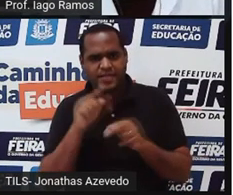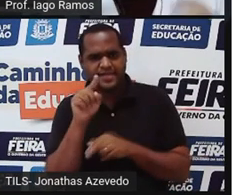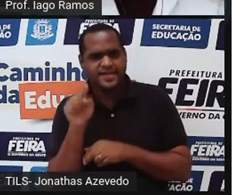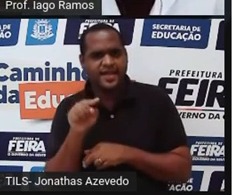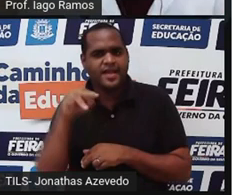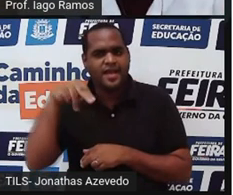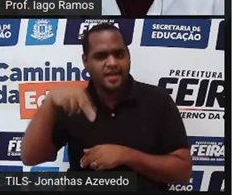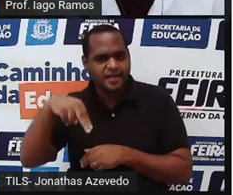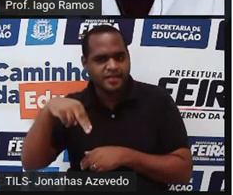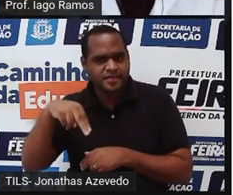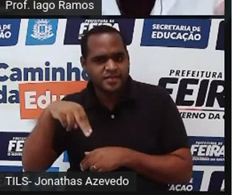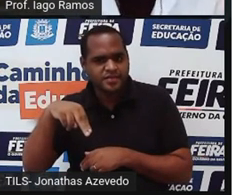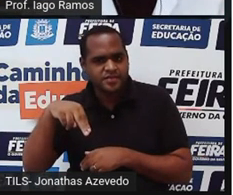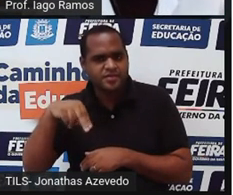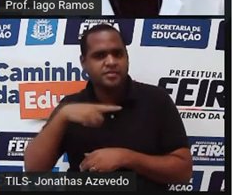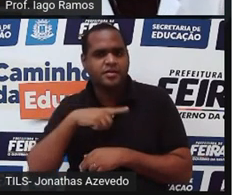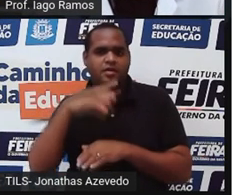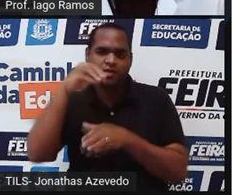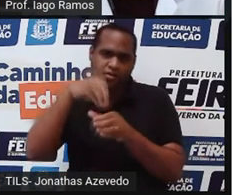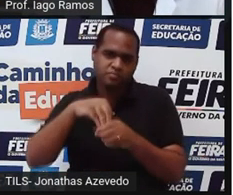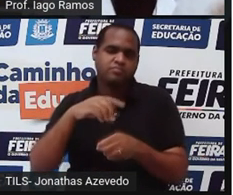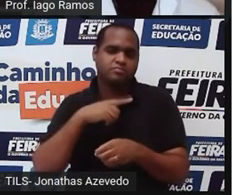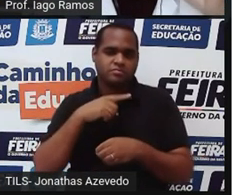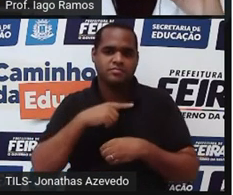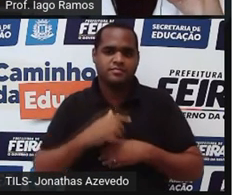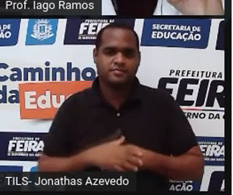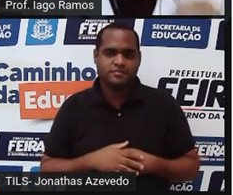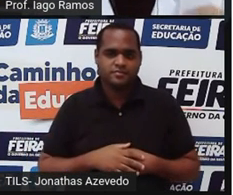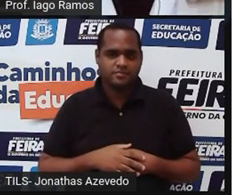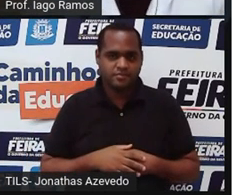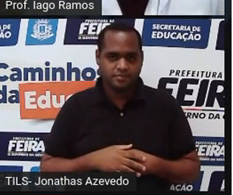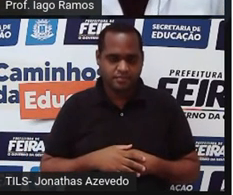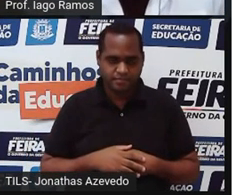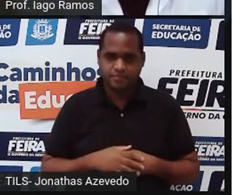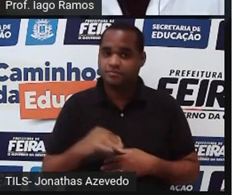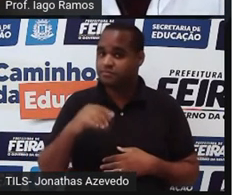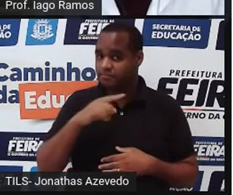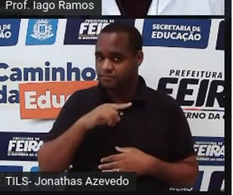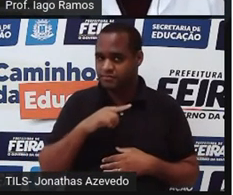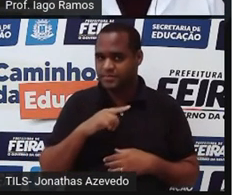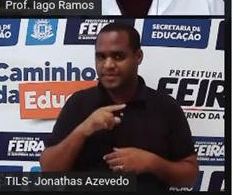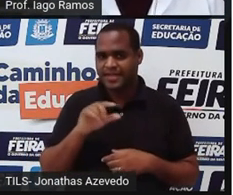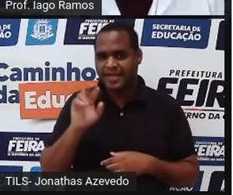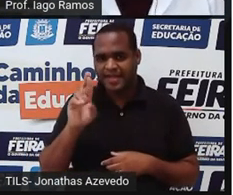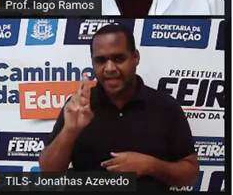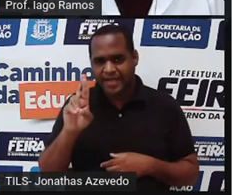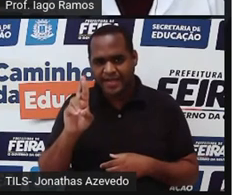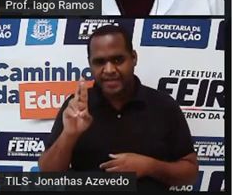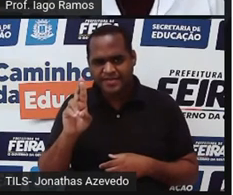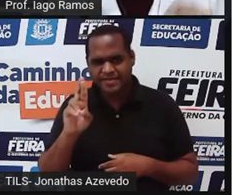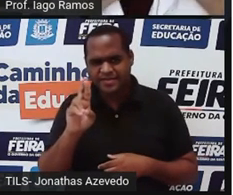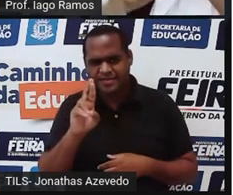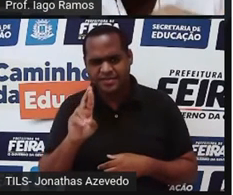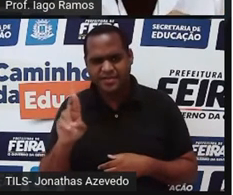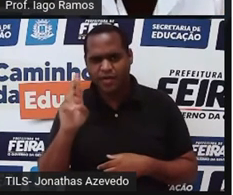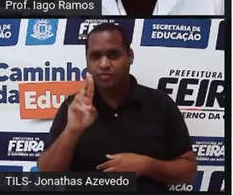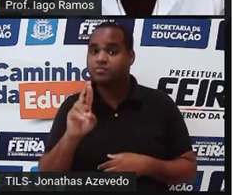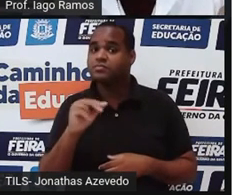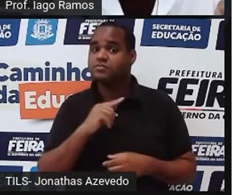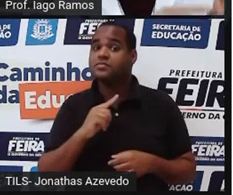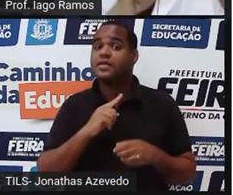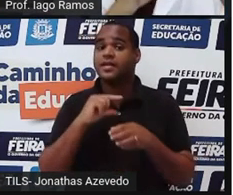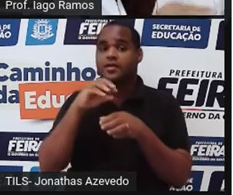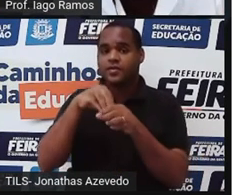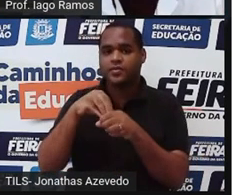os irracionais estão todos ali dentro tá? Só que tem um detalhe dentro dos racionais estão os inteiros